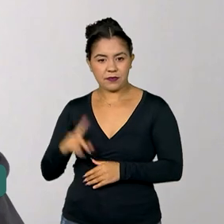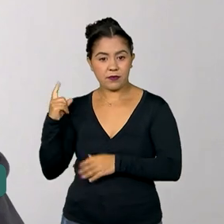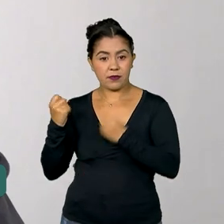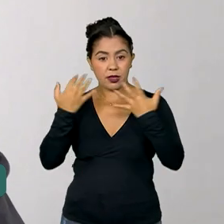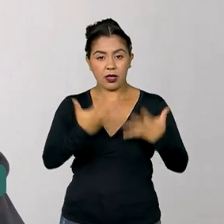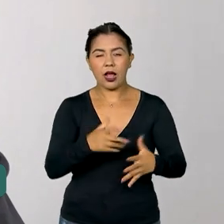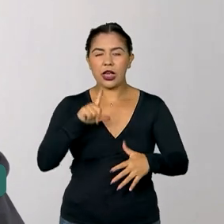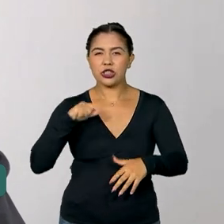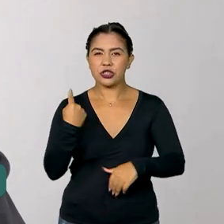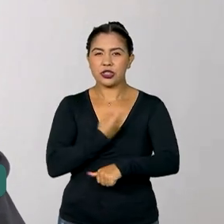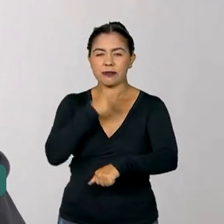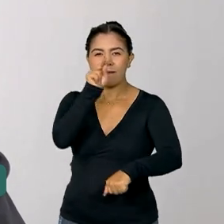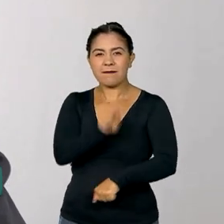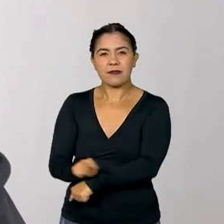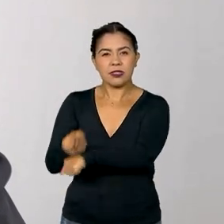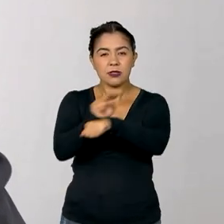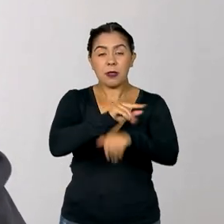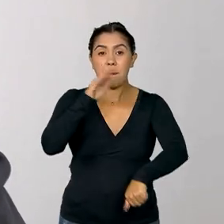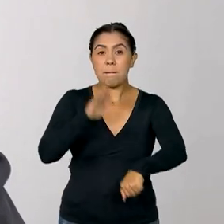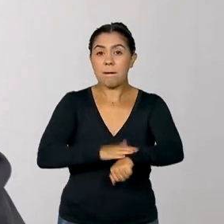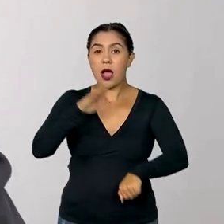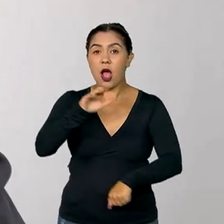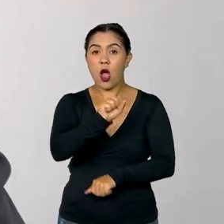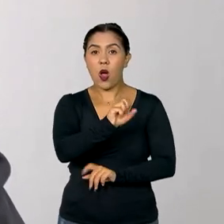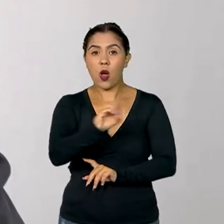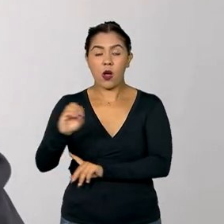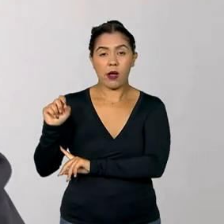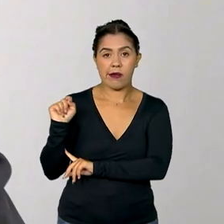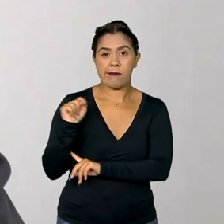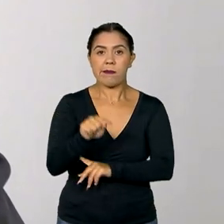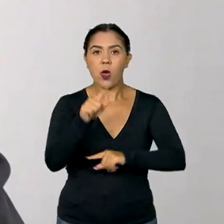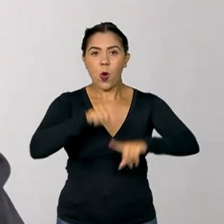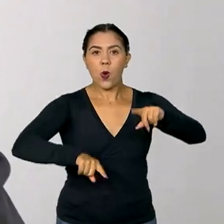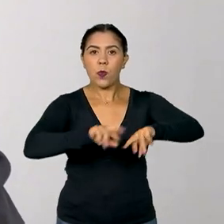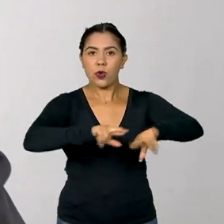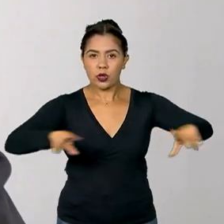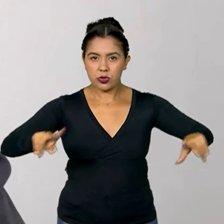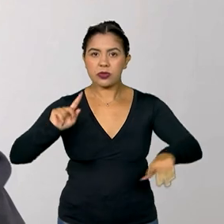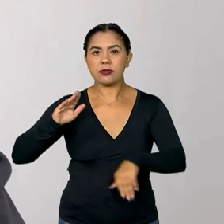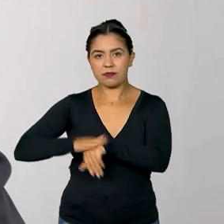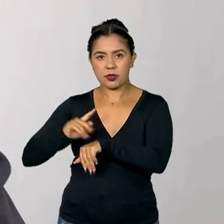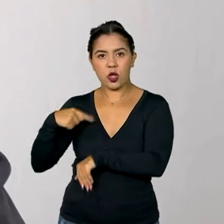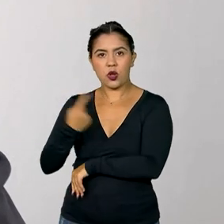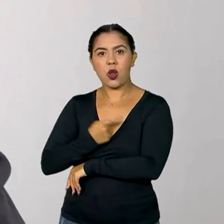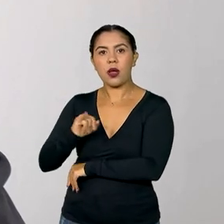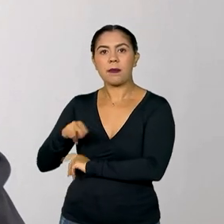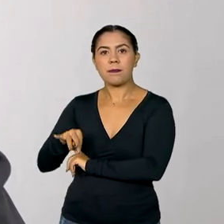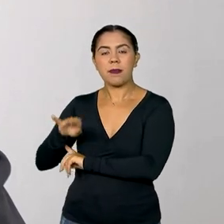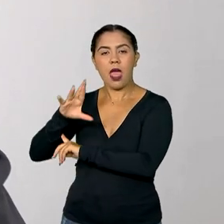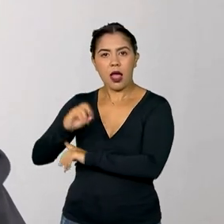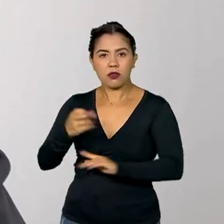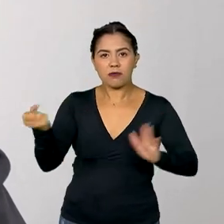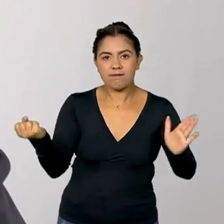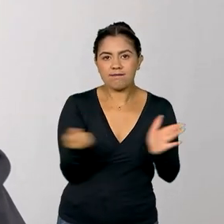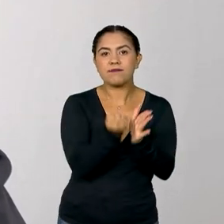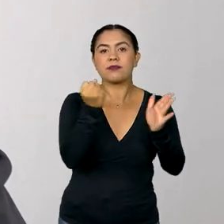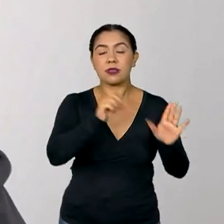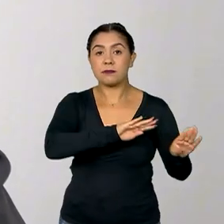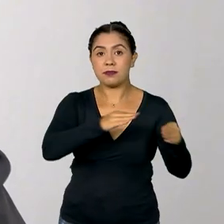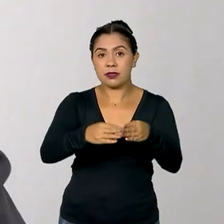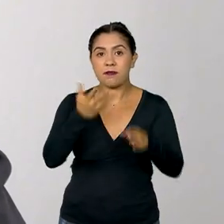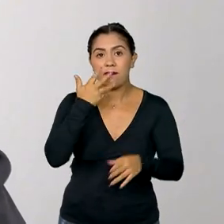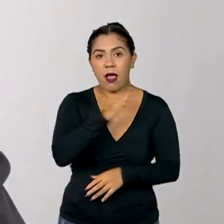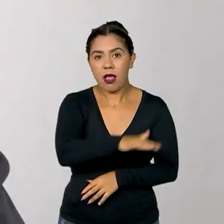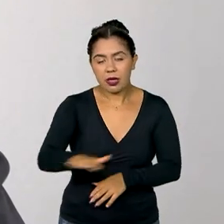fiscalizados mais de 800 mil produtos regulamentados pelo Inmetro ligados ao público infantil. Desses,